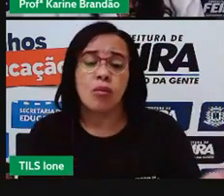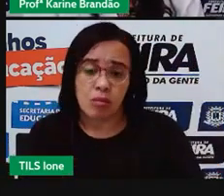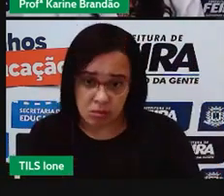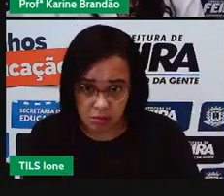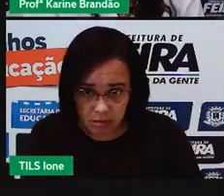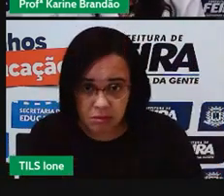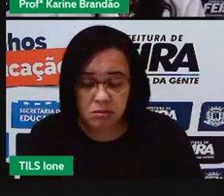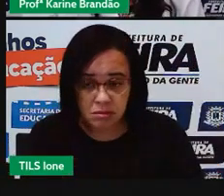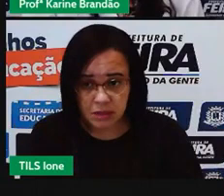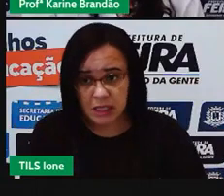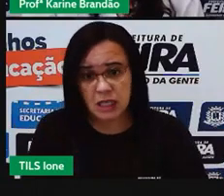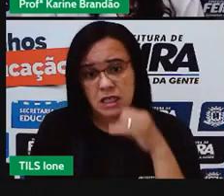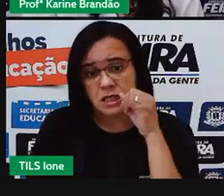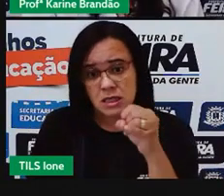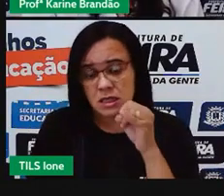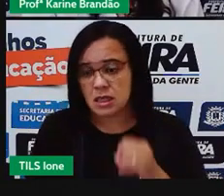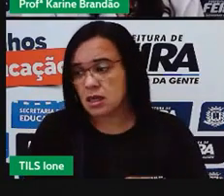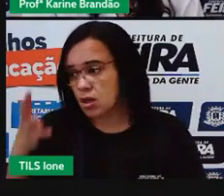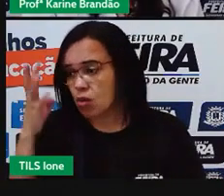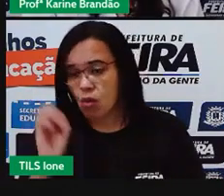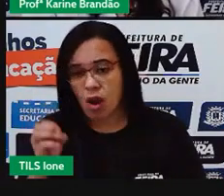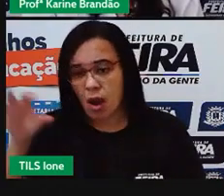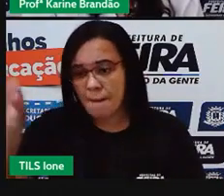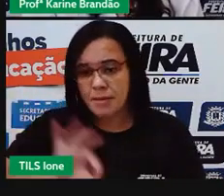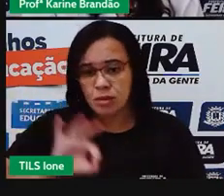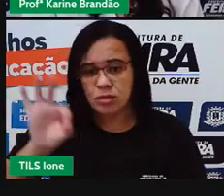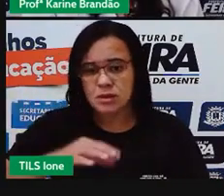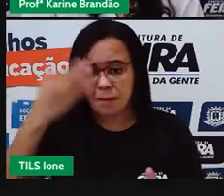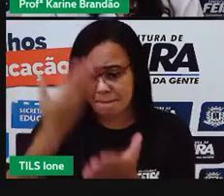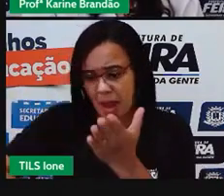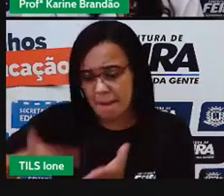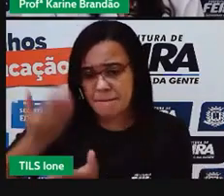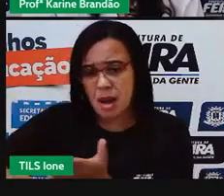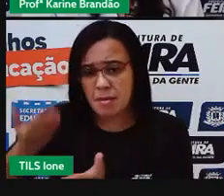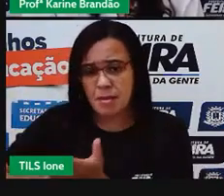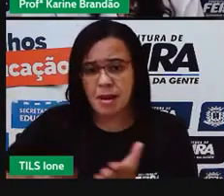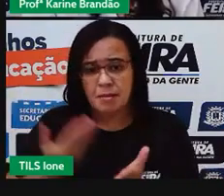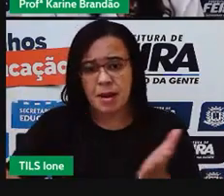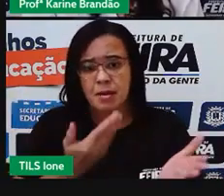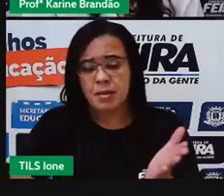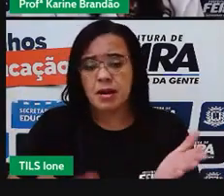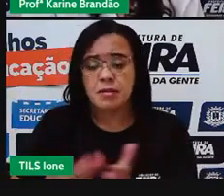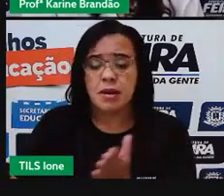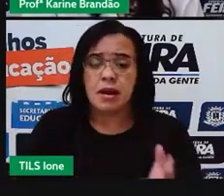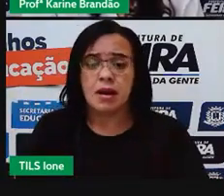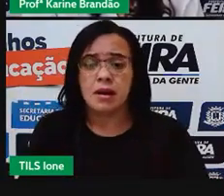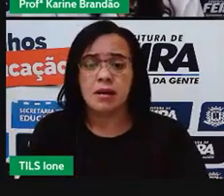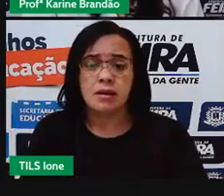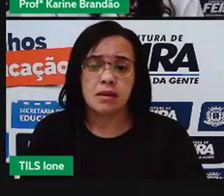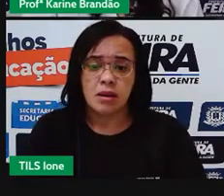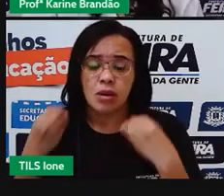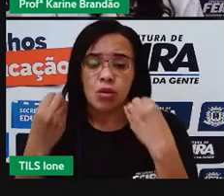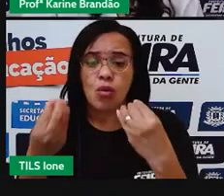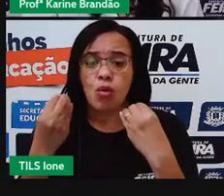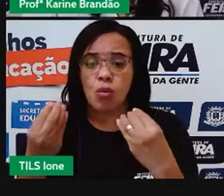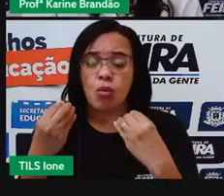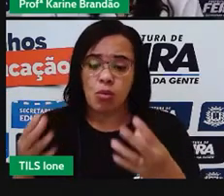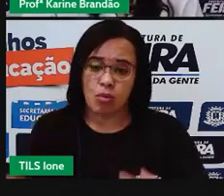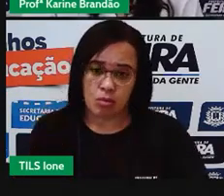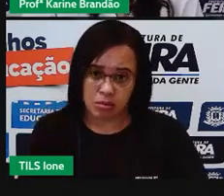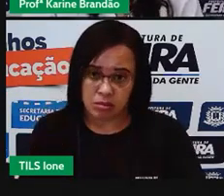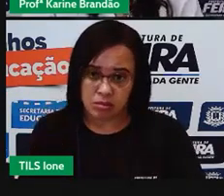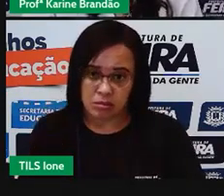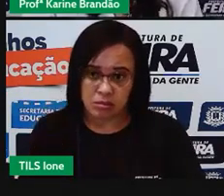desperdiçada, isso equivale ao volume consumido por 63 milhões de